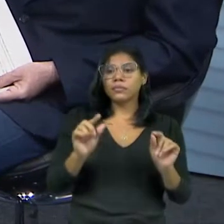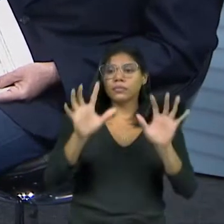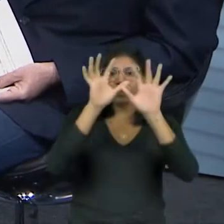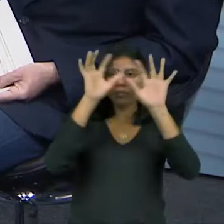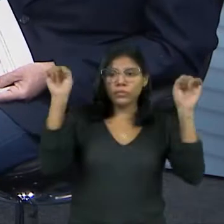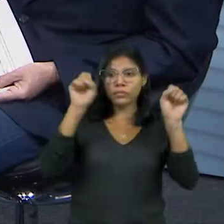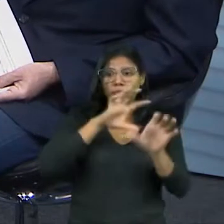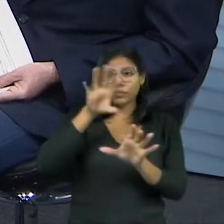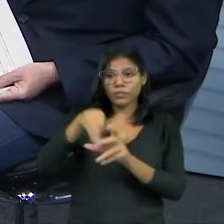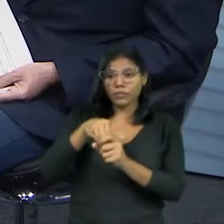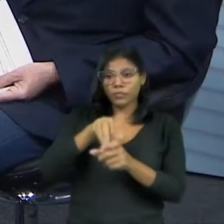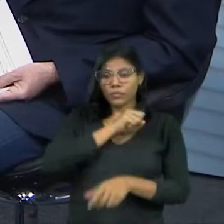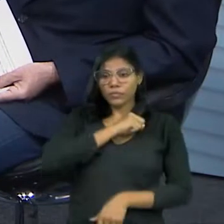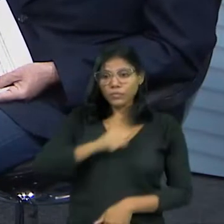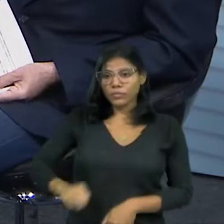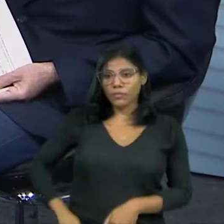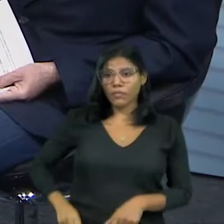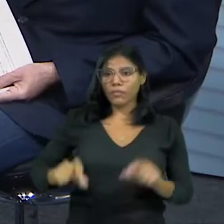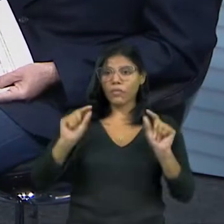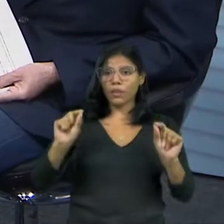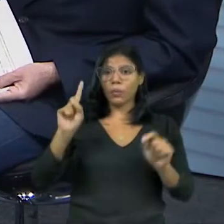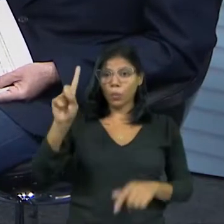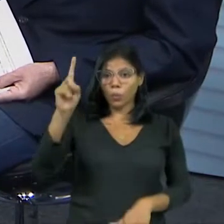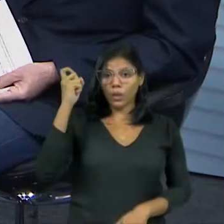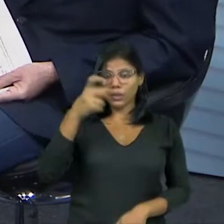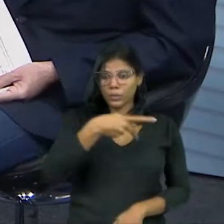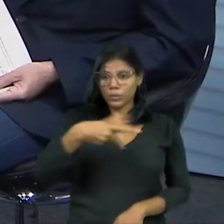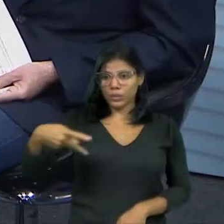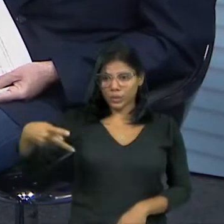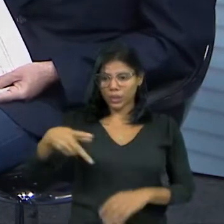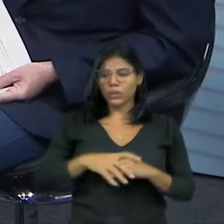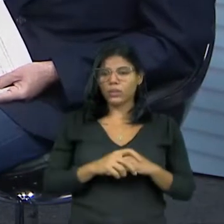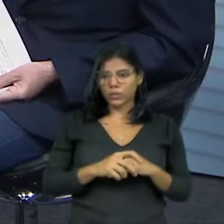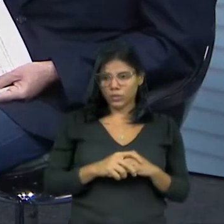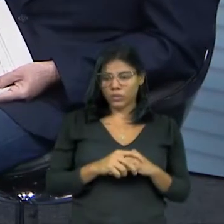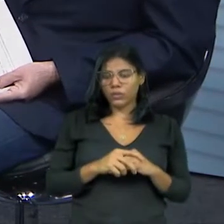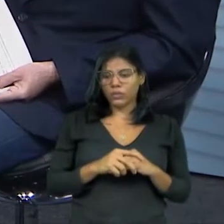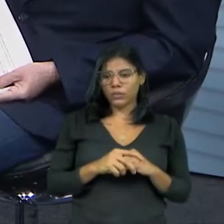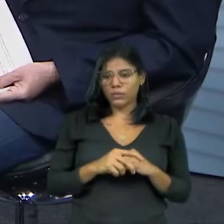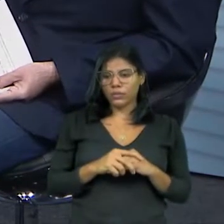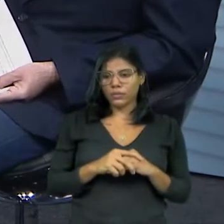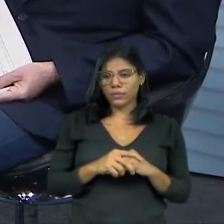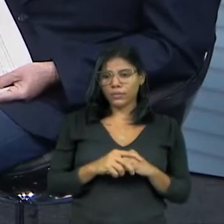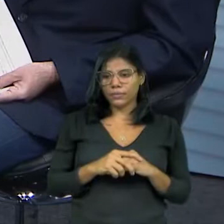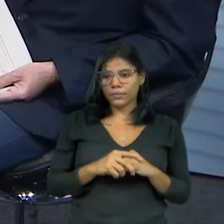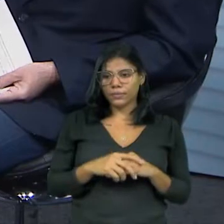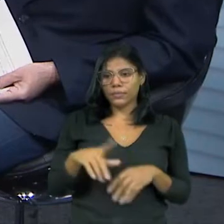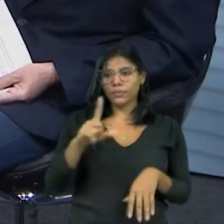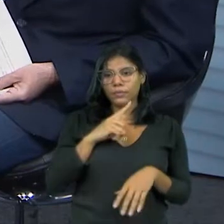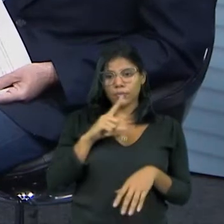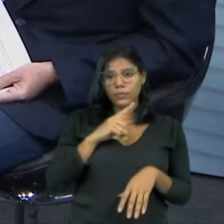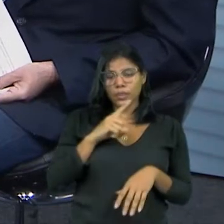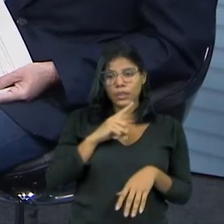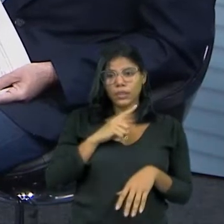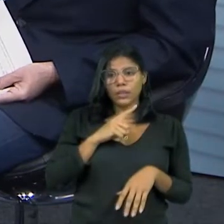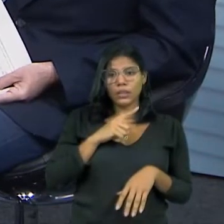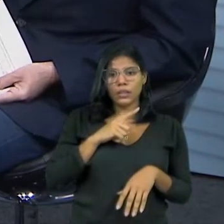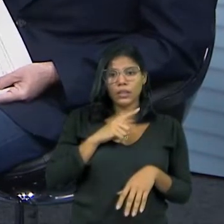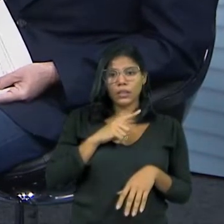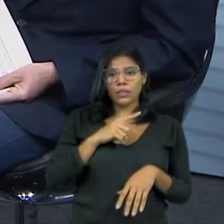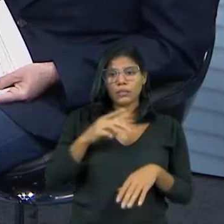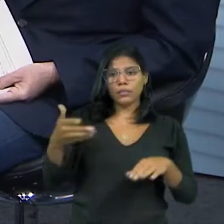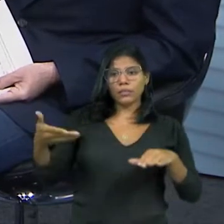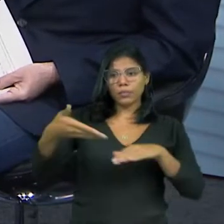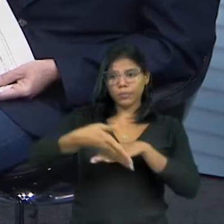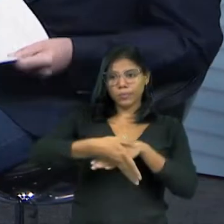Senado em que o ex-presidente da República, o cara que foi presidente da República, ele teria assento nesse conselho.